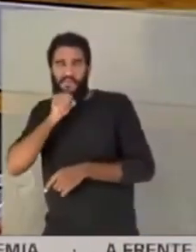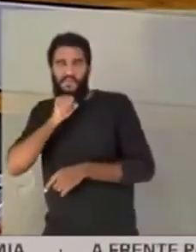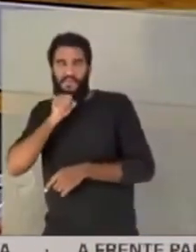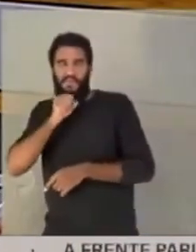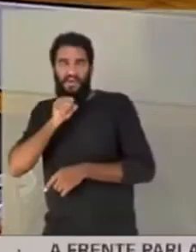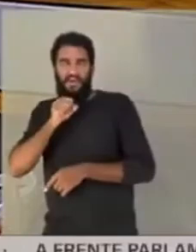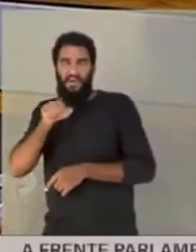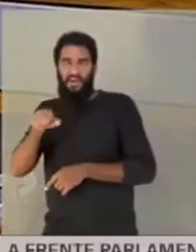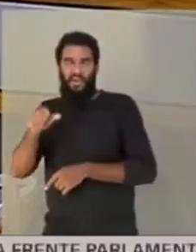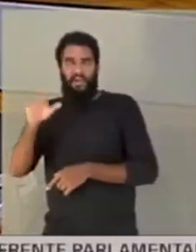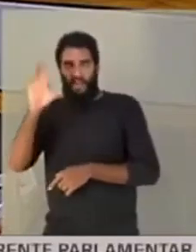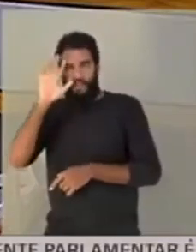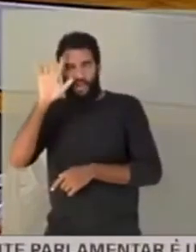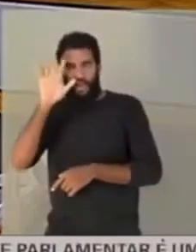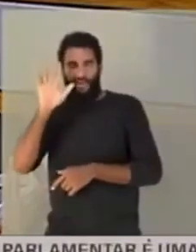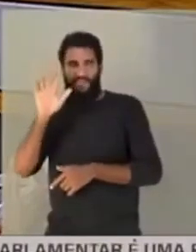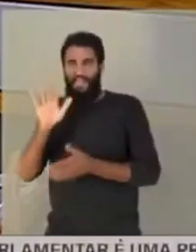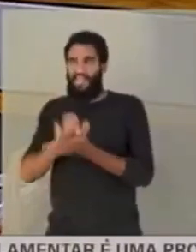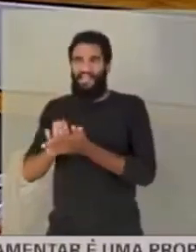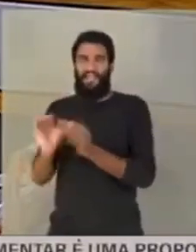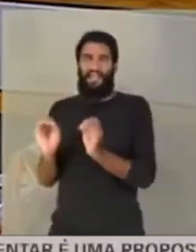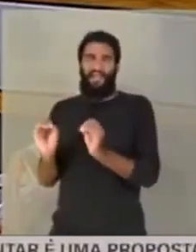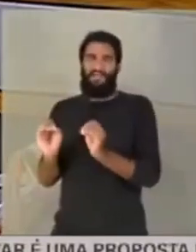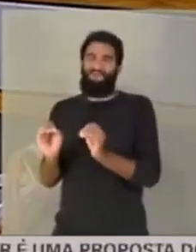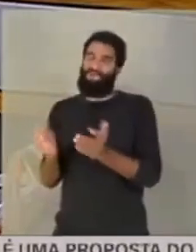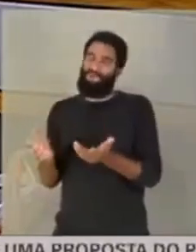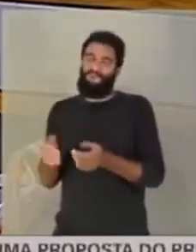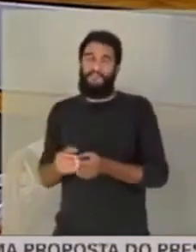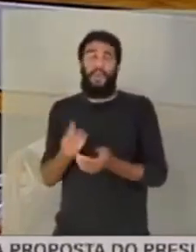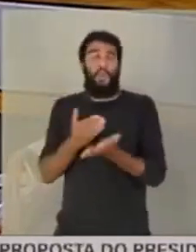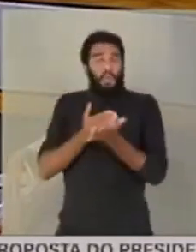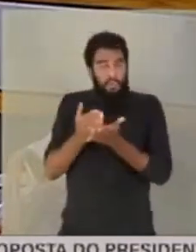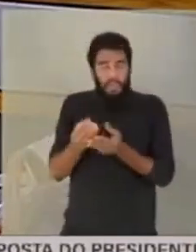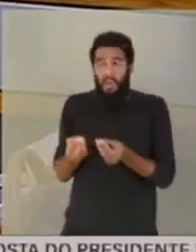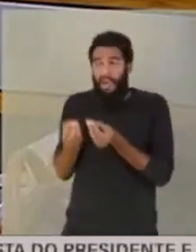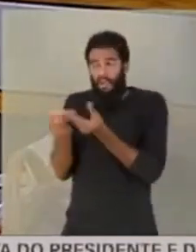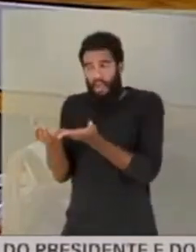não estaria fazendo nada. Nós começamos a dar o remédio para ela.